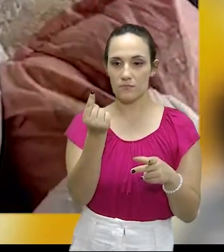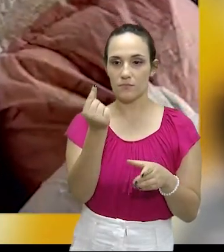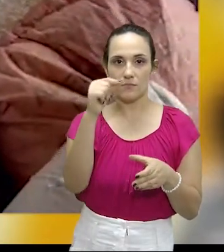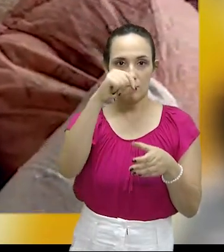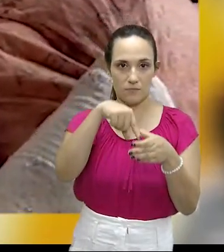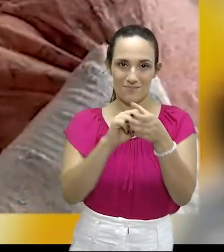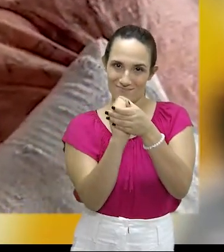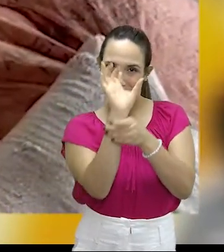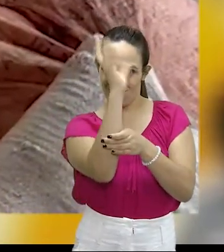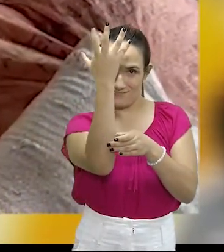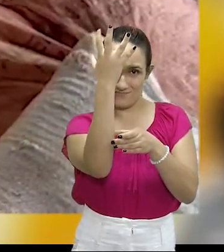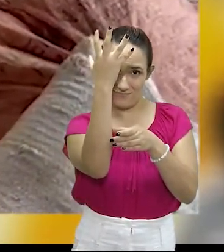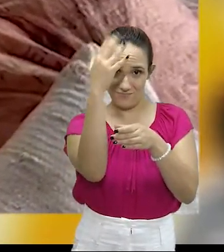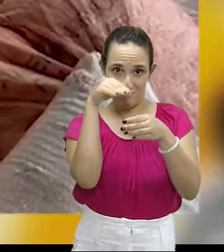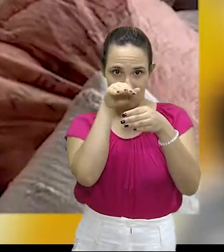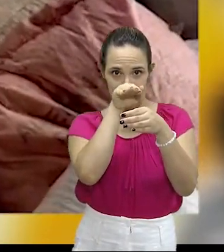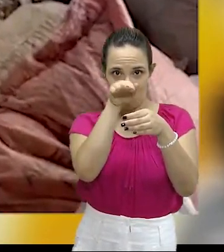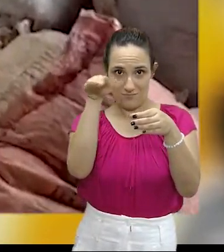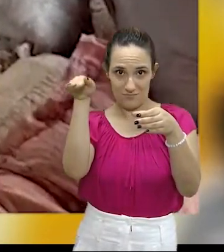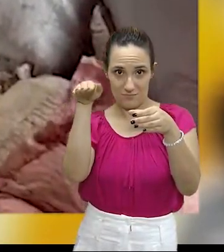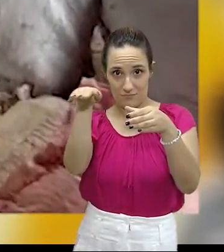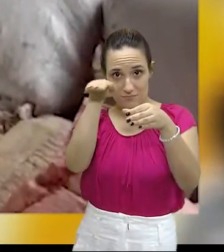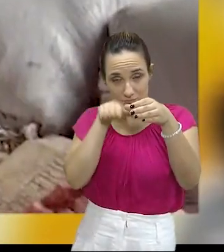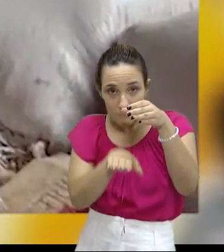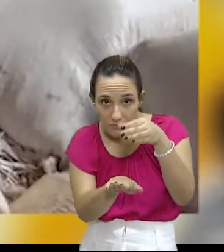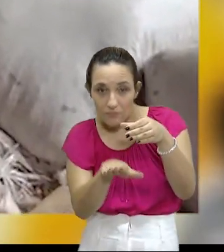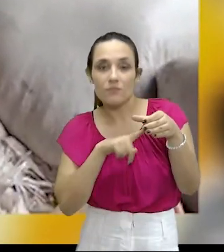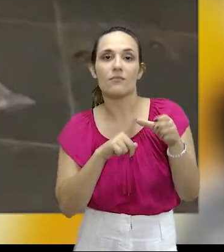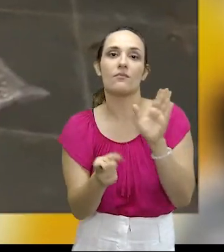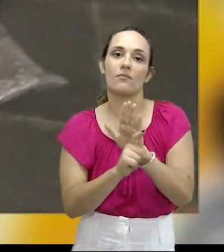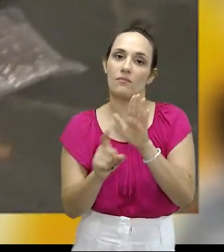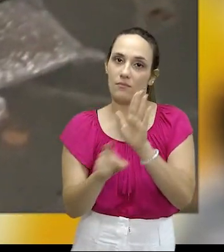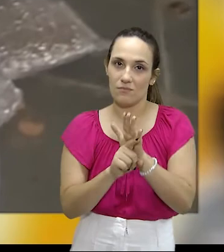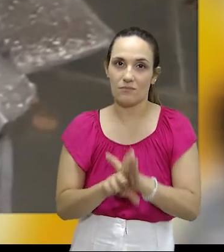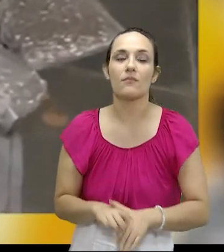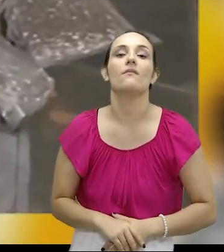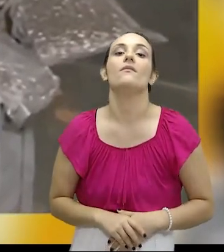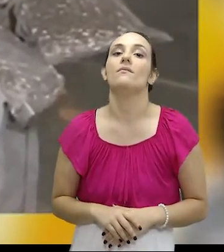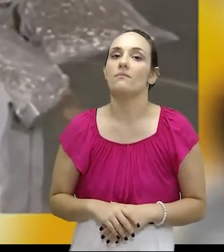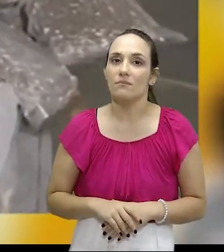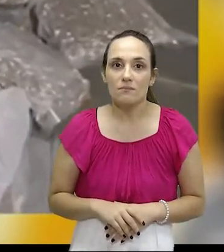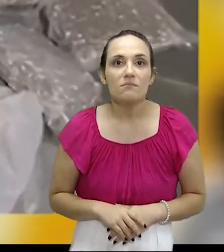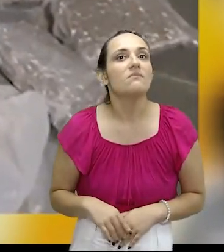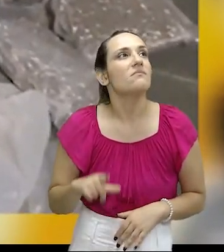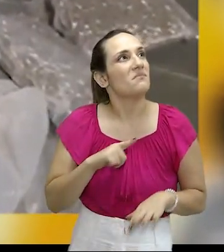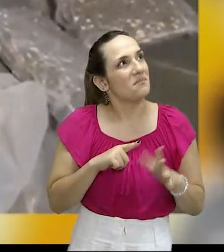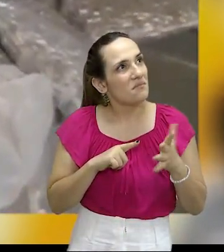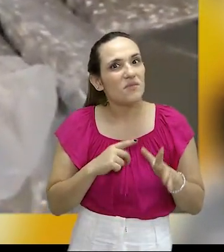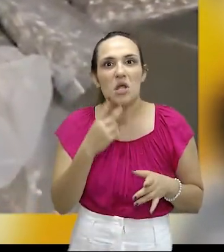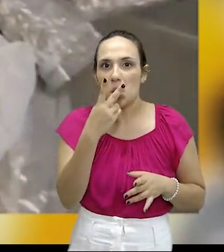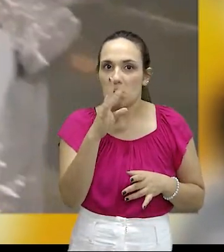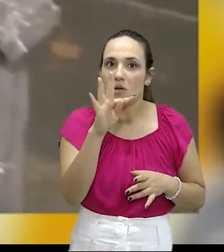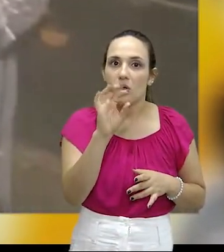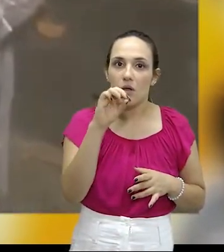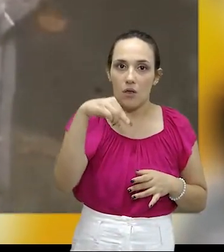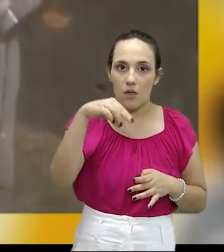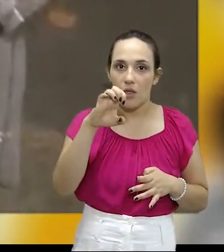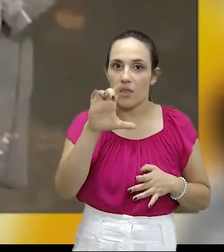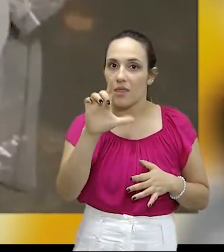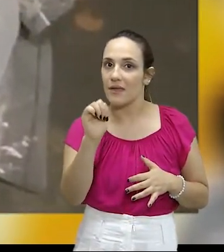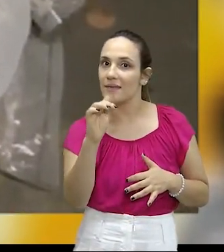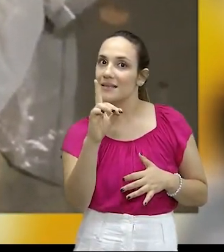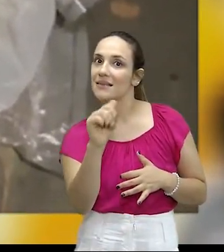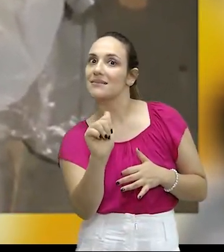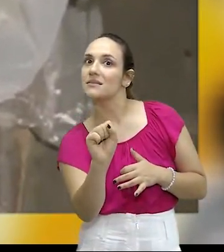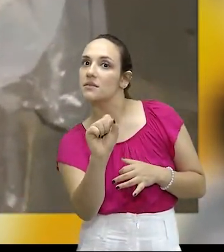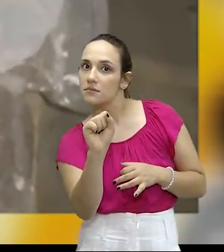havia ali a droga. E ali nesse local havia cerca de duas toneladas e meia. E ainda para a maior